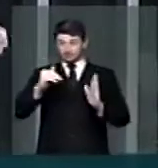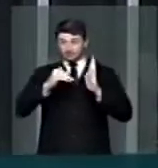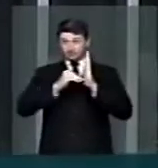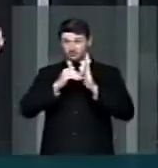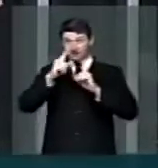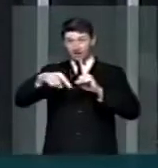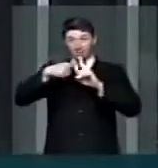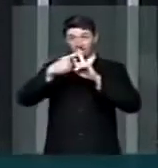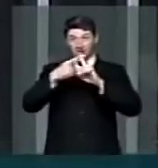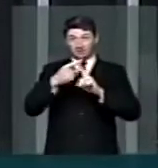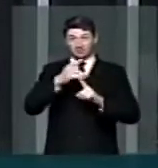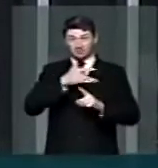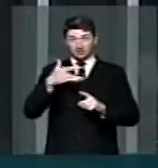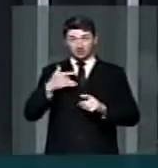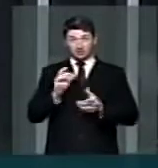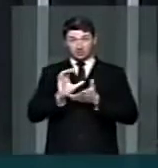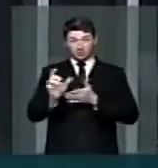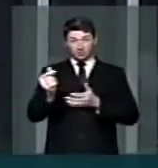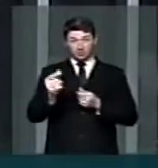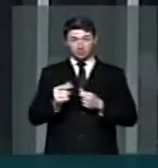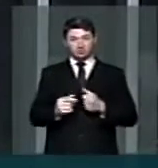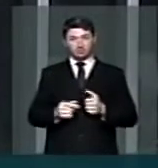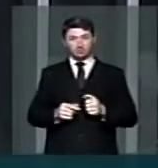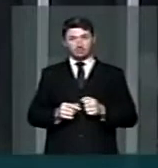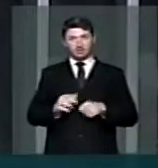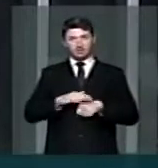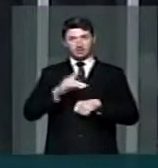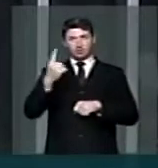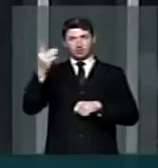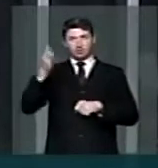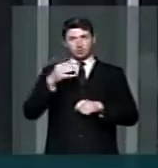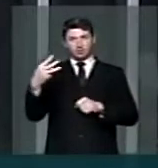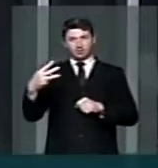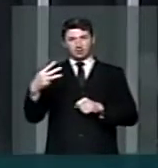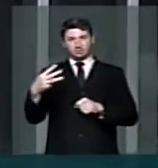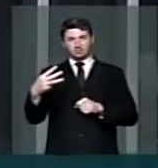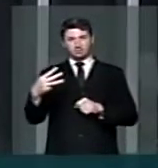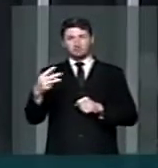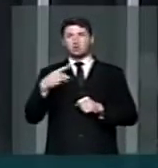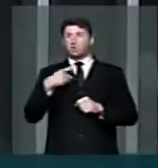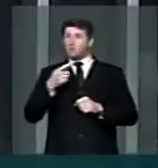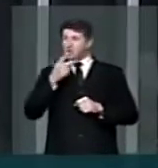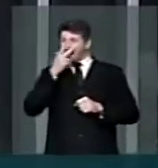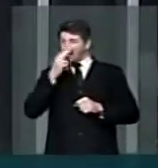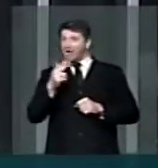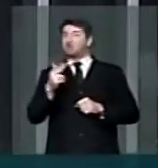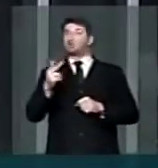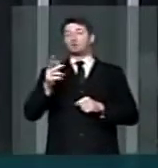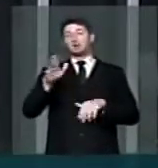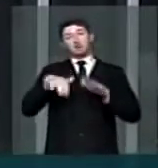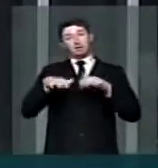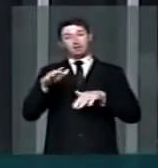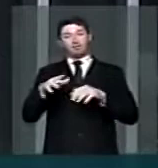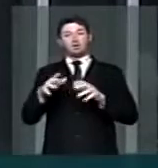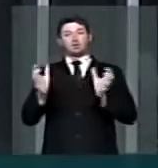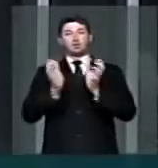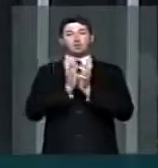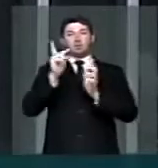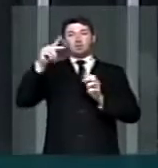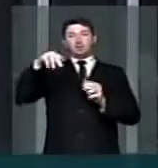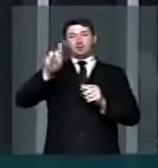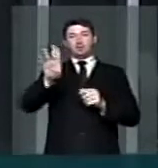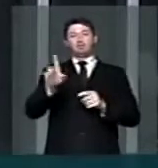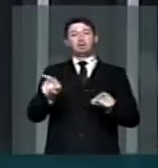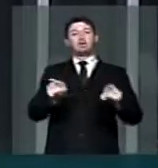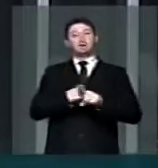aumentar o recurso para a saúde mais do que um terço, eu tenho quase que a certeza absoluta que a bancada do PMDB